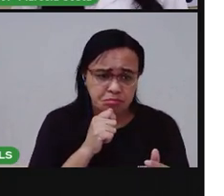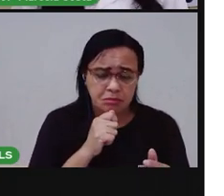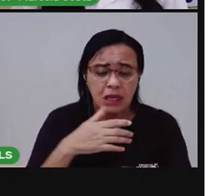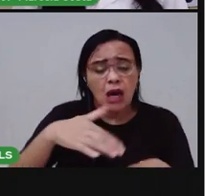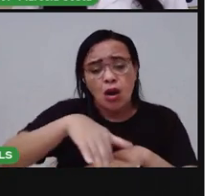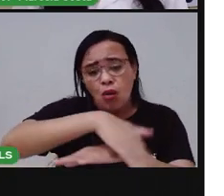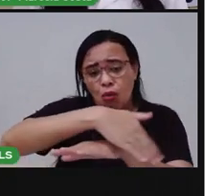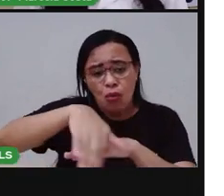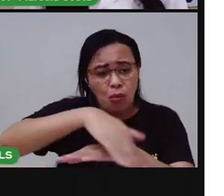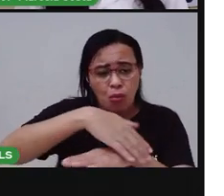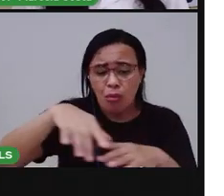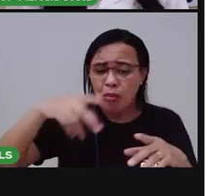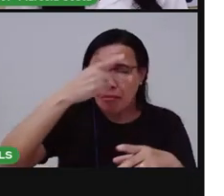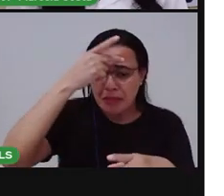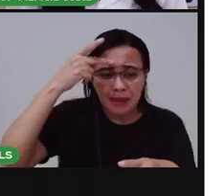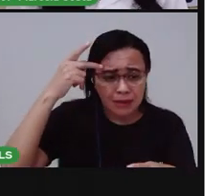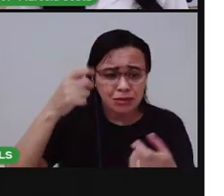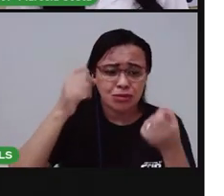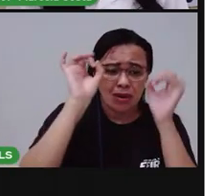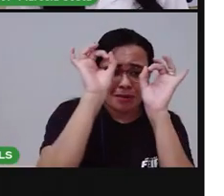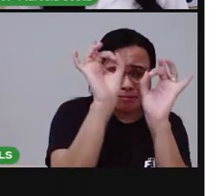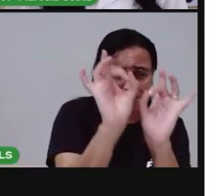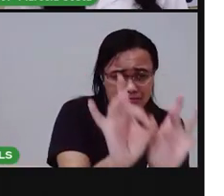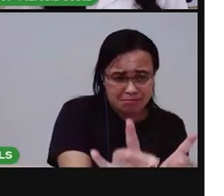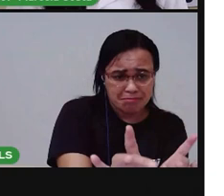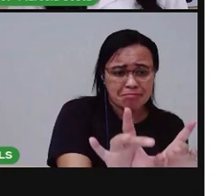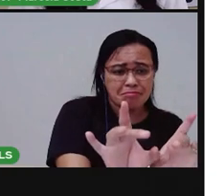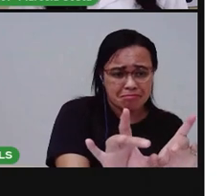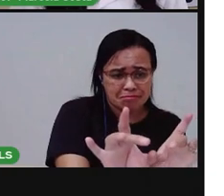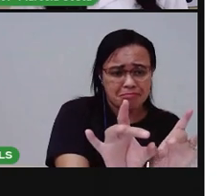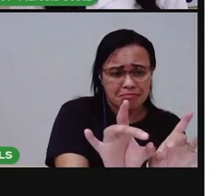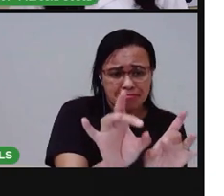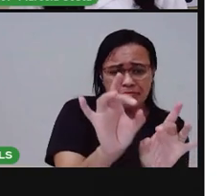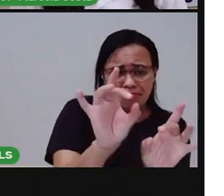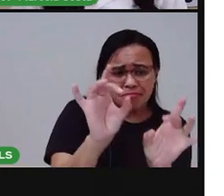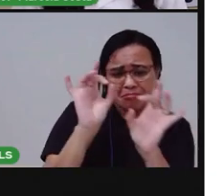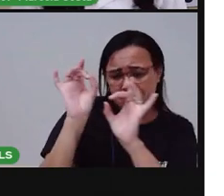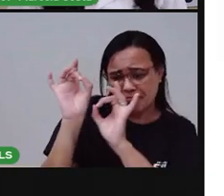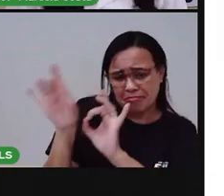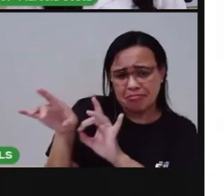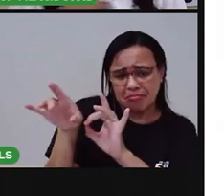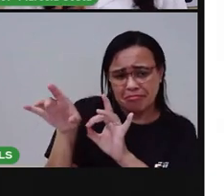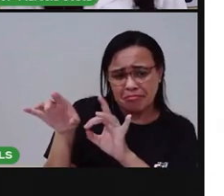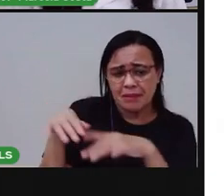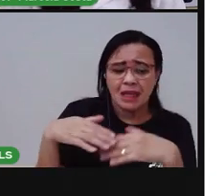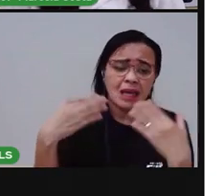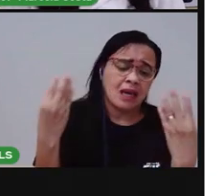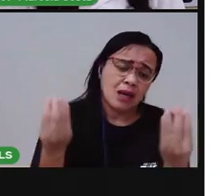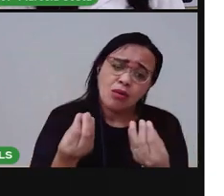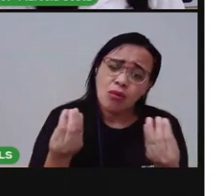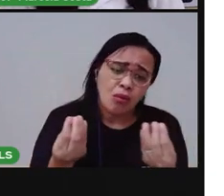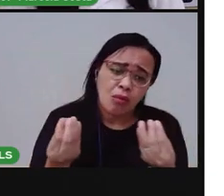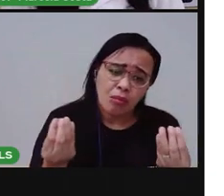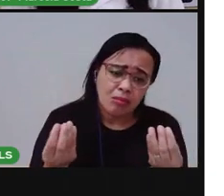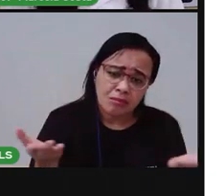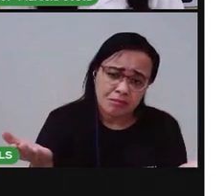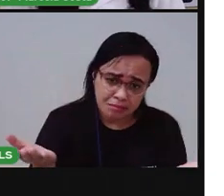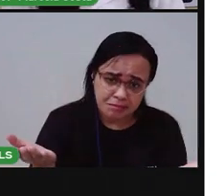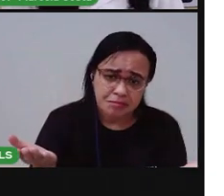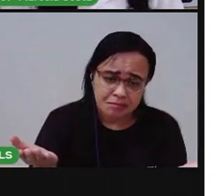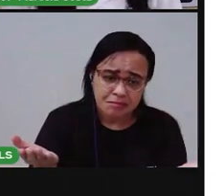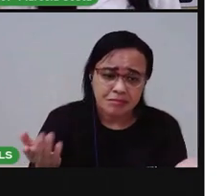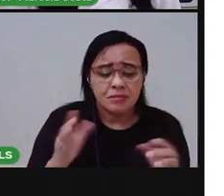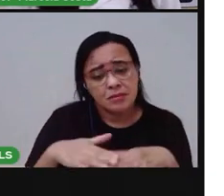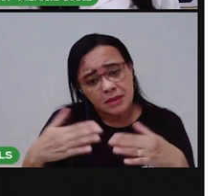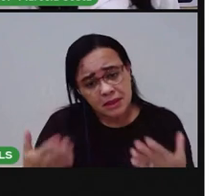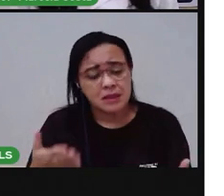abandonados pelos seus donos, né? Deixados ali na rua. E aí, a gente vai ver aqui durante a aula que tem